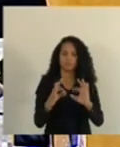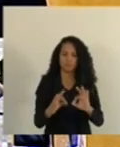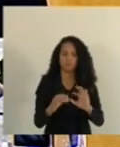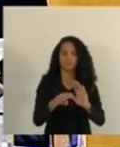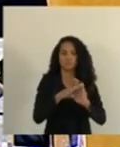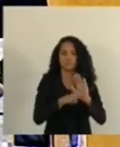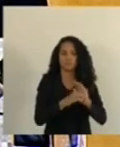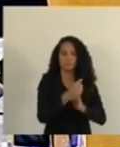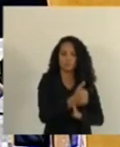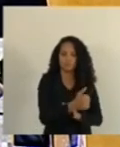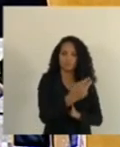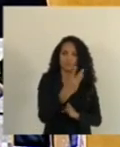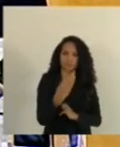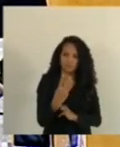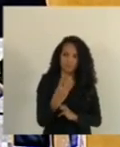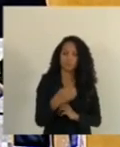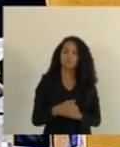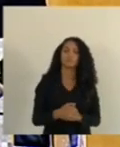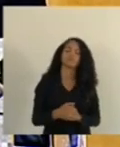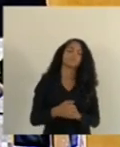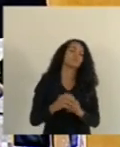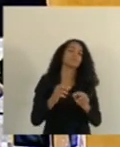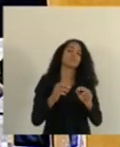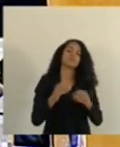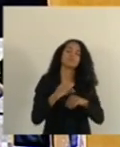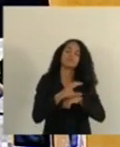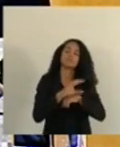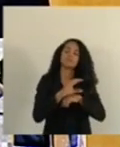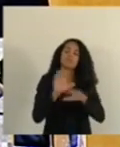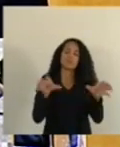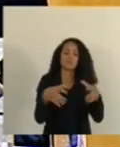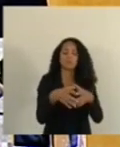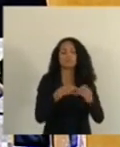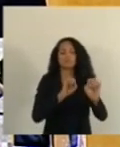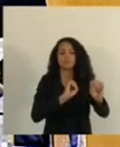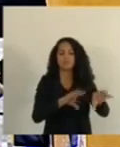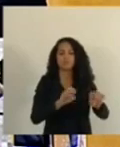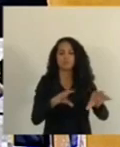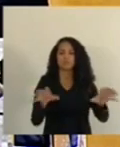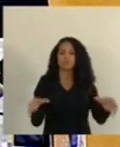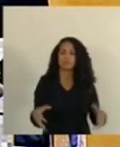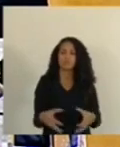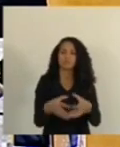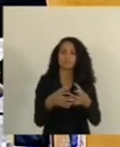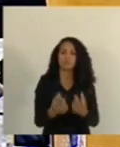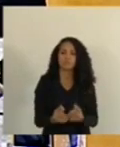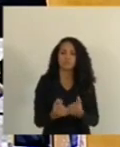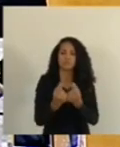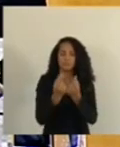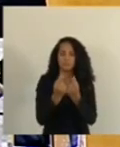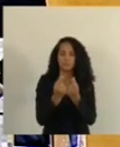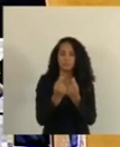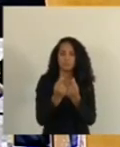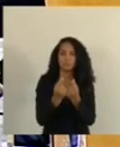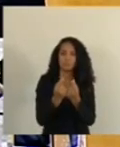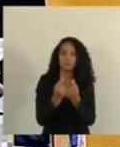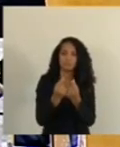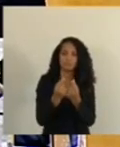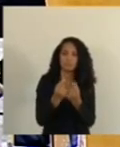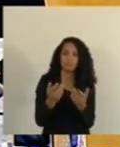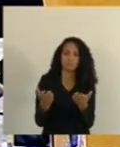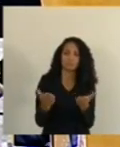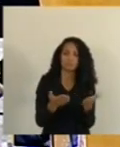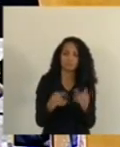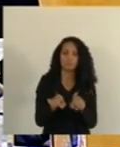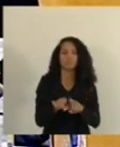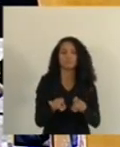terceiro item da pauta, os Pareceres da Comissão de Educação e de Finanças, tramite-se